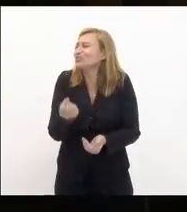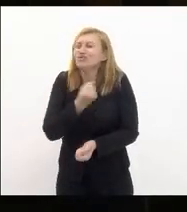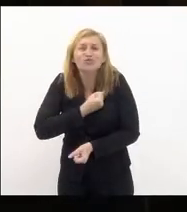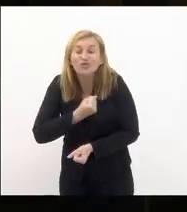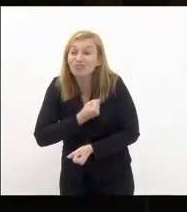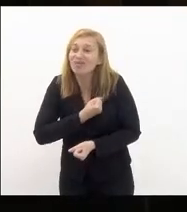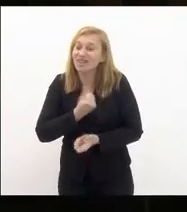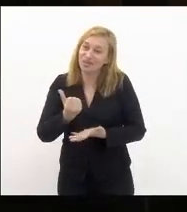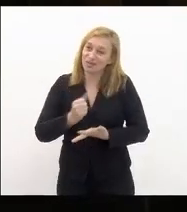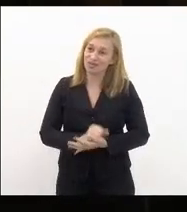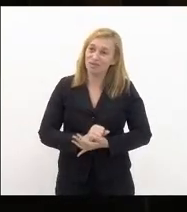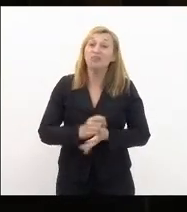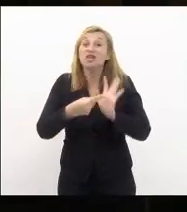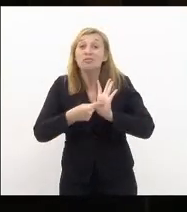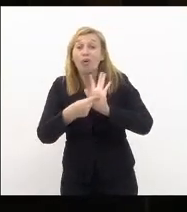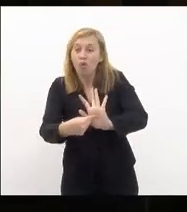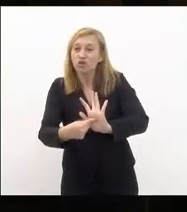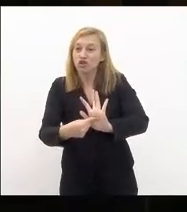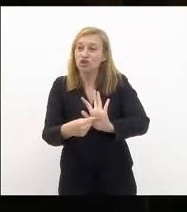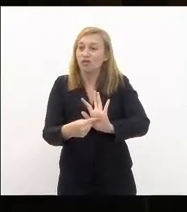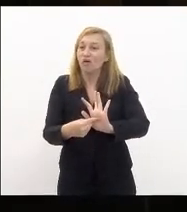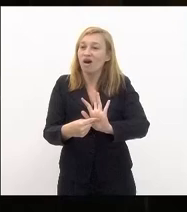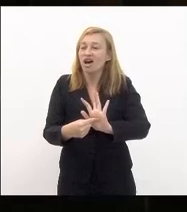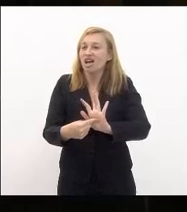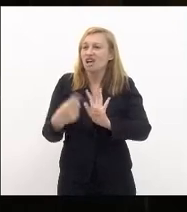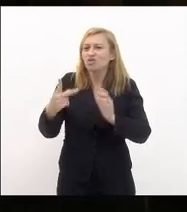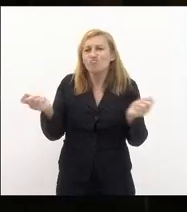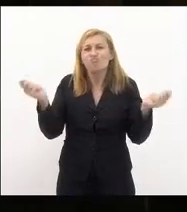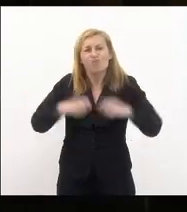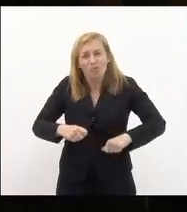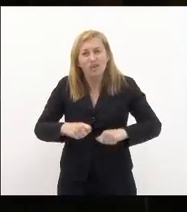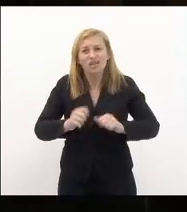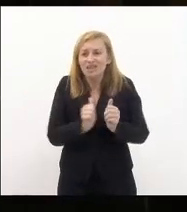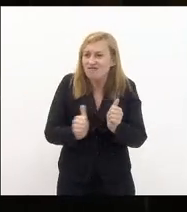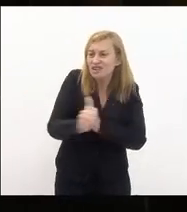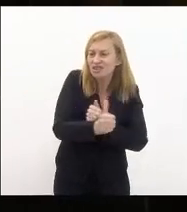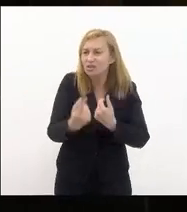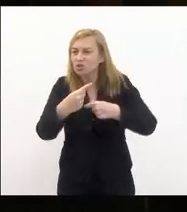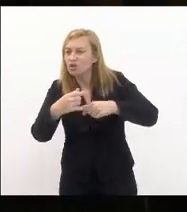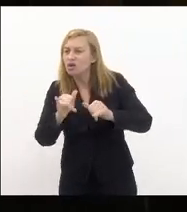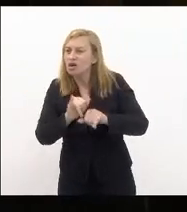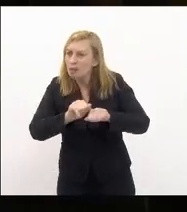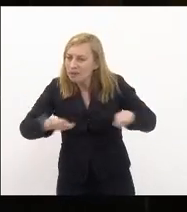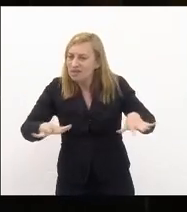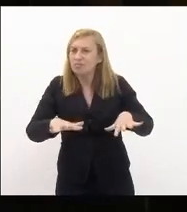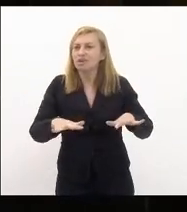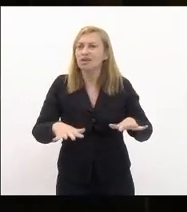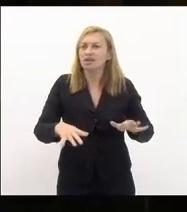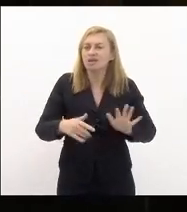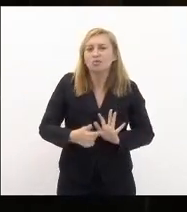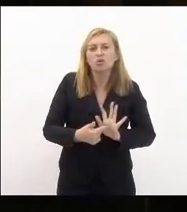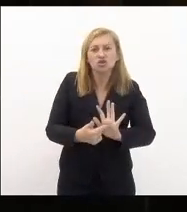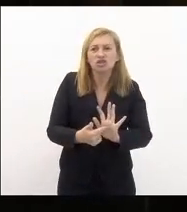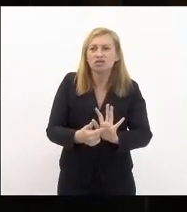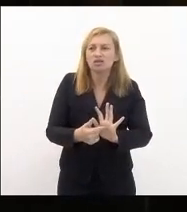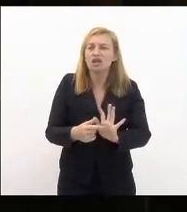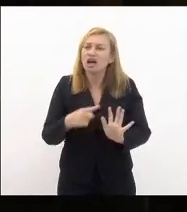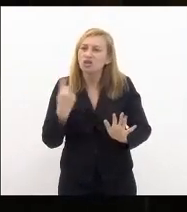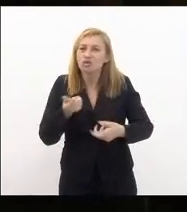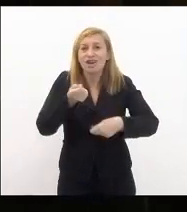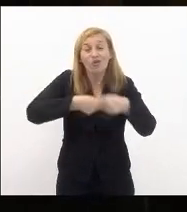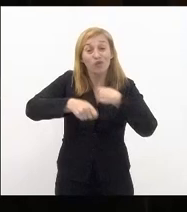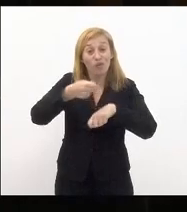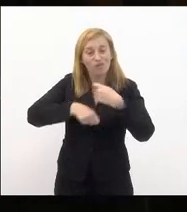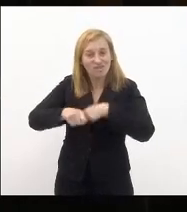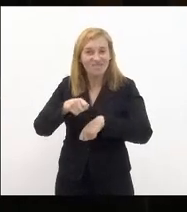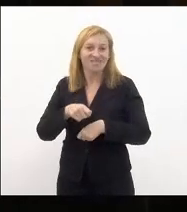que mostram a sua competência no enfrentamento à pandemia está redificando a nossa economia